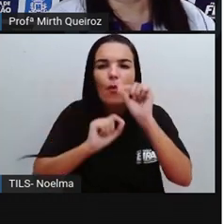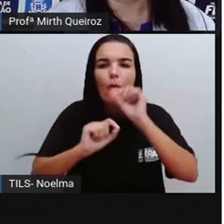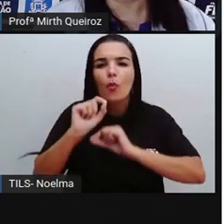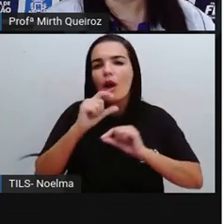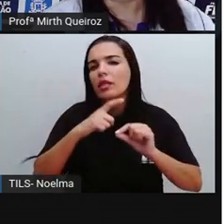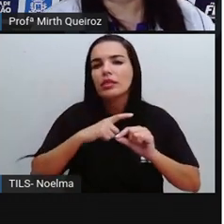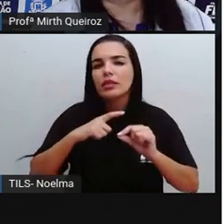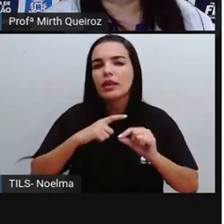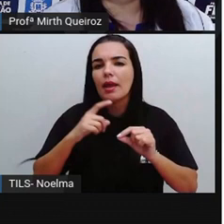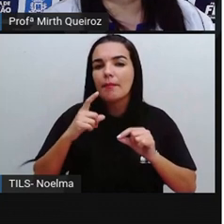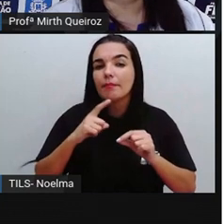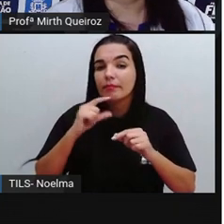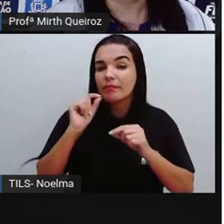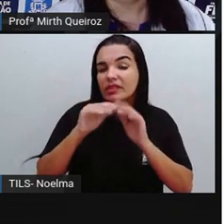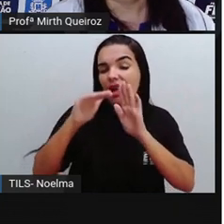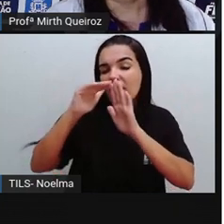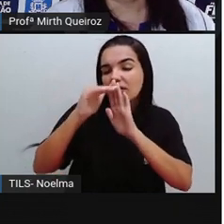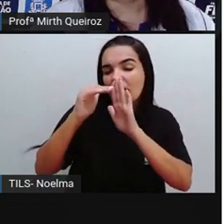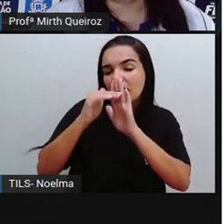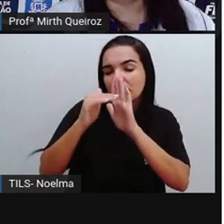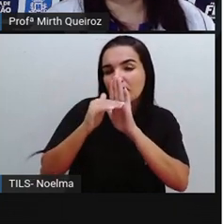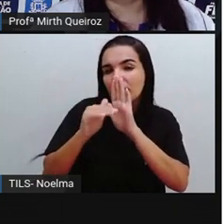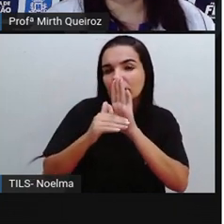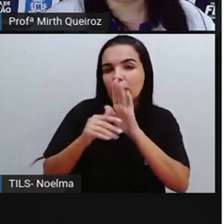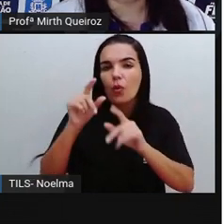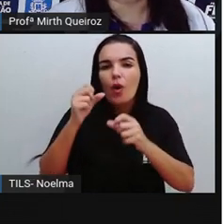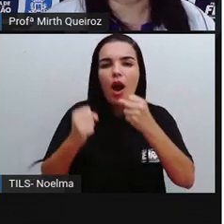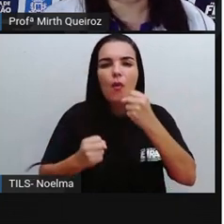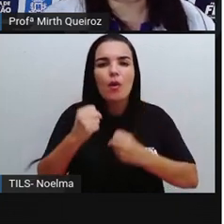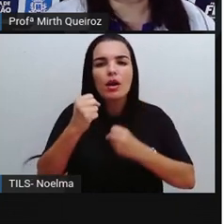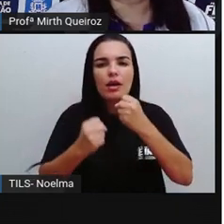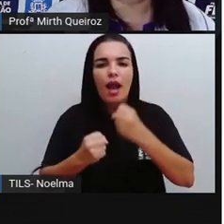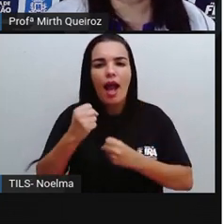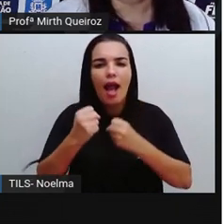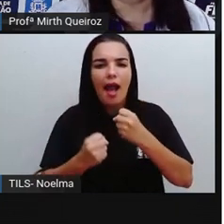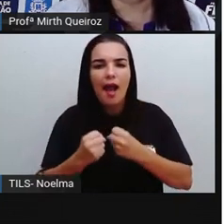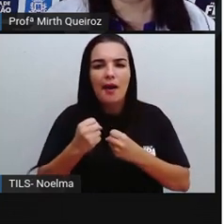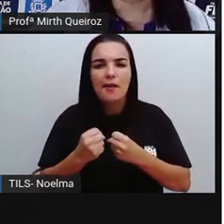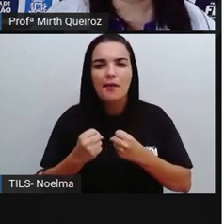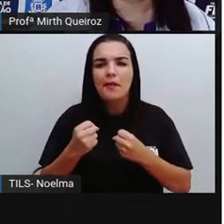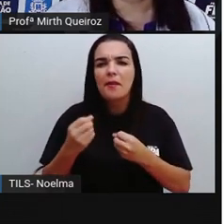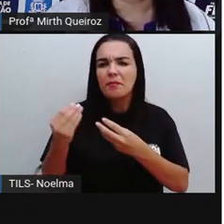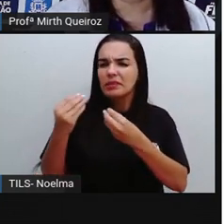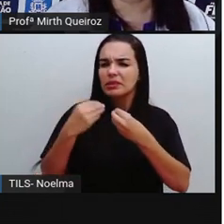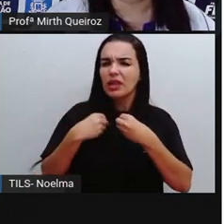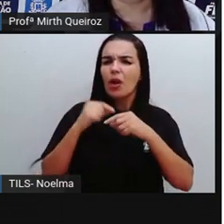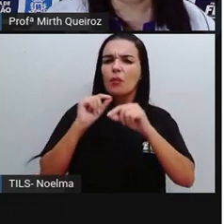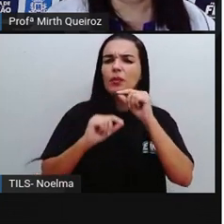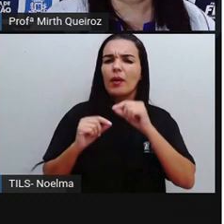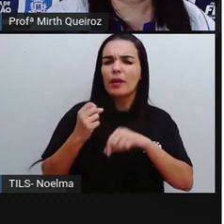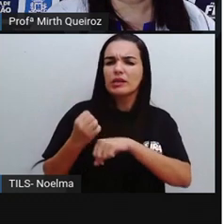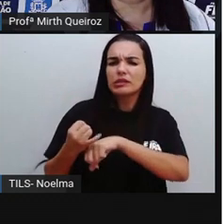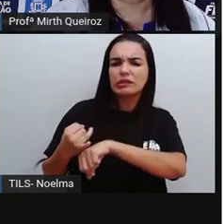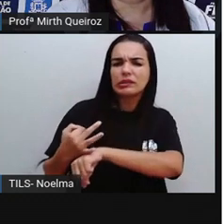descendente. O carro mesmo, esse carro aí, ele nos transmite,